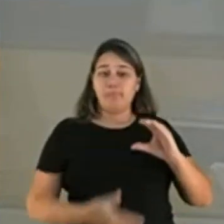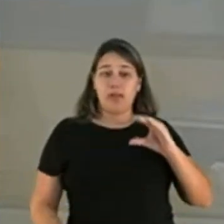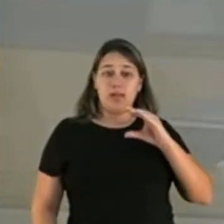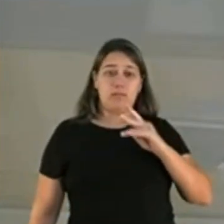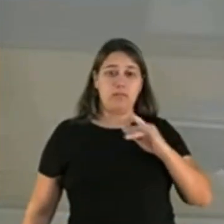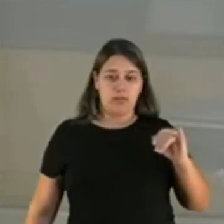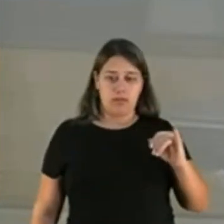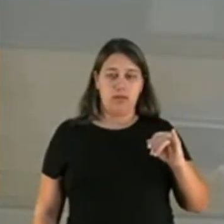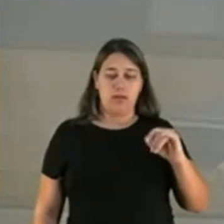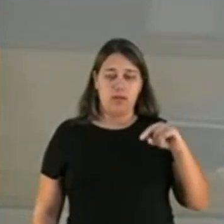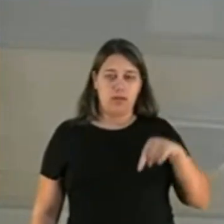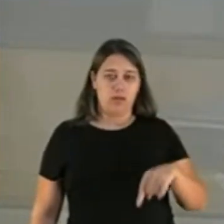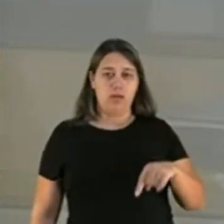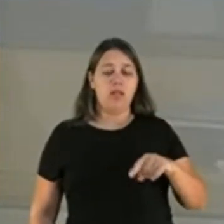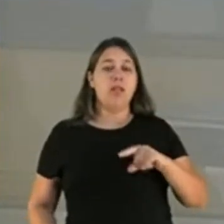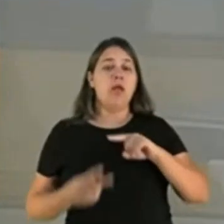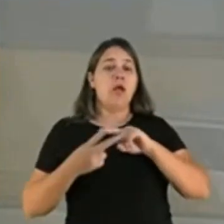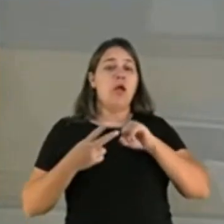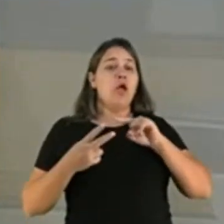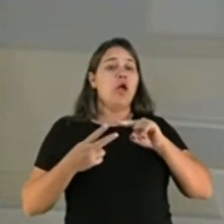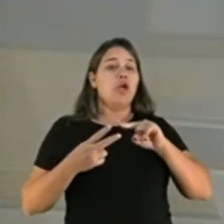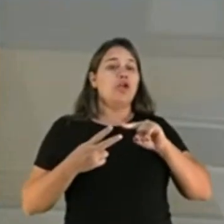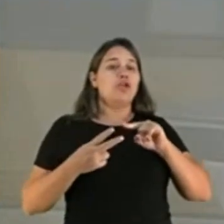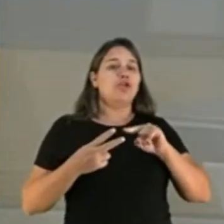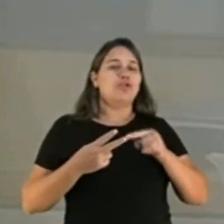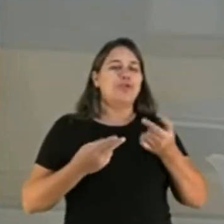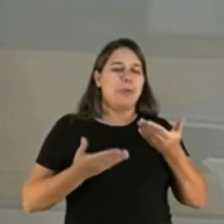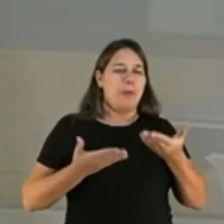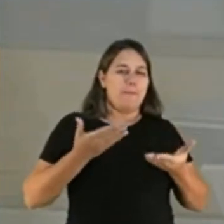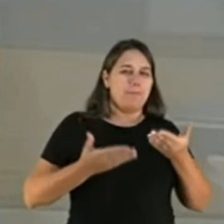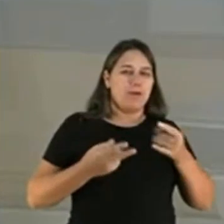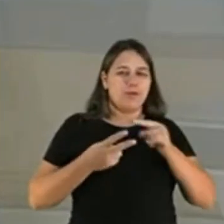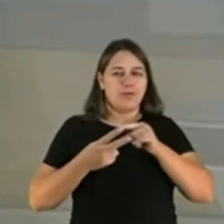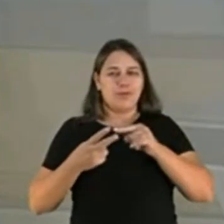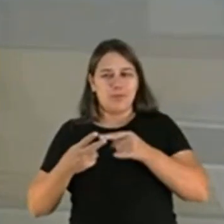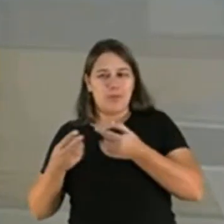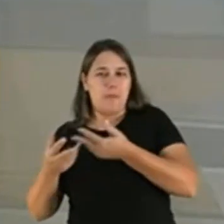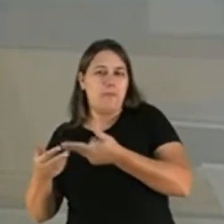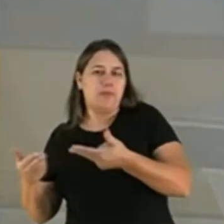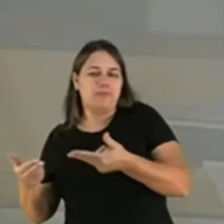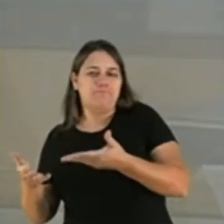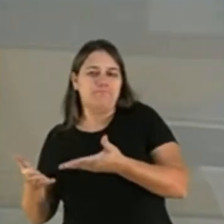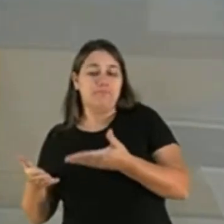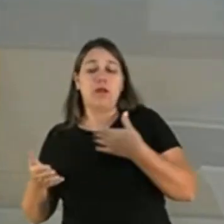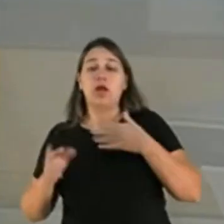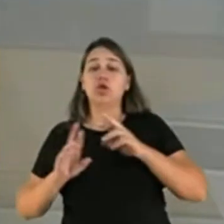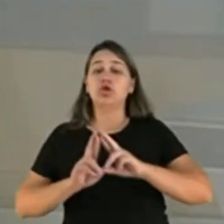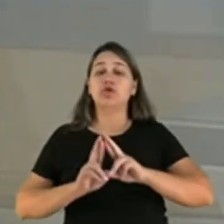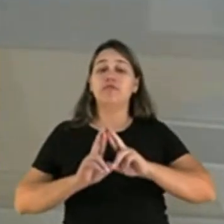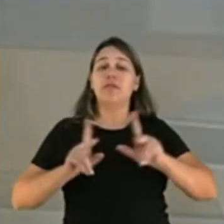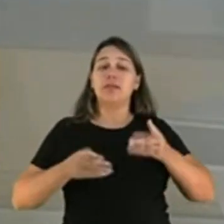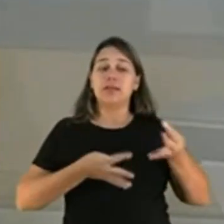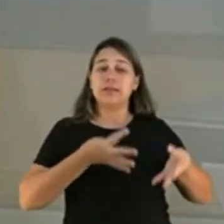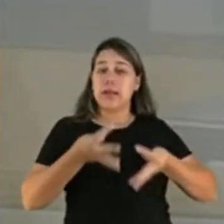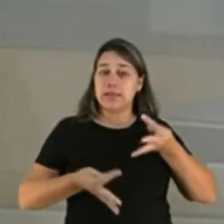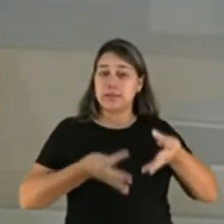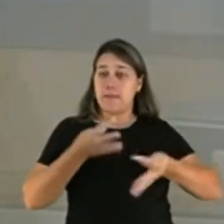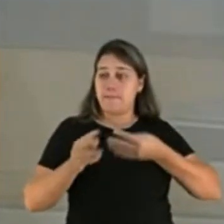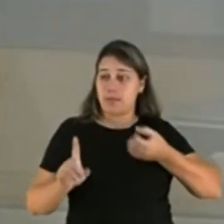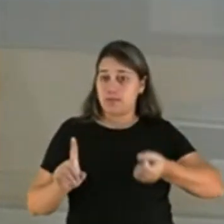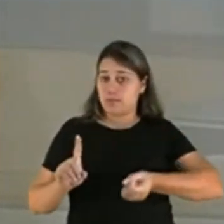Parlamentar do Inquérito por ter dois pesos e duas medidas no que se refere à diferença de tratamento dada aos depoentes,